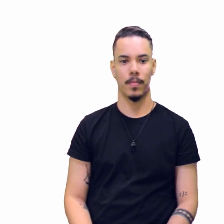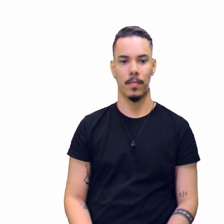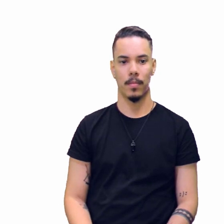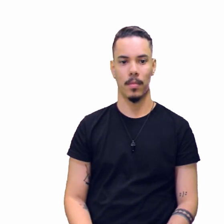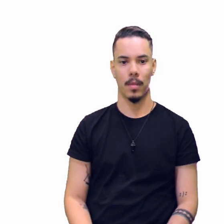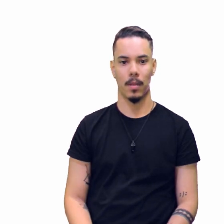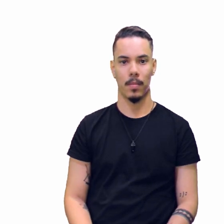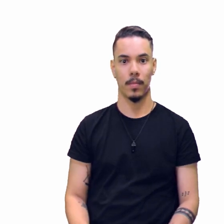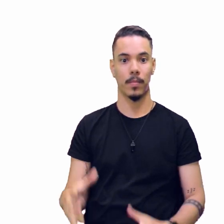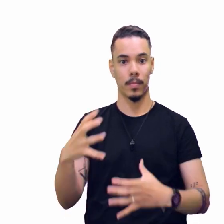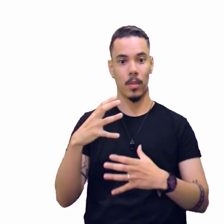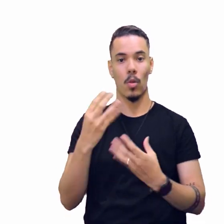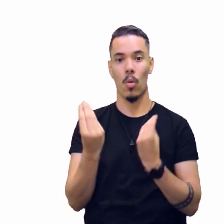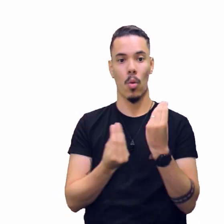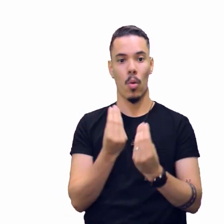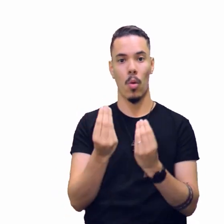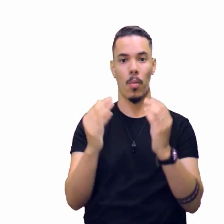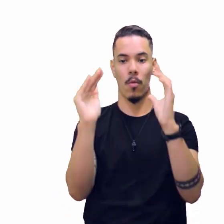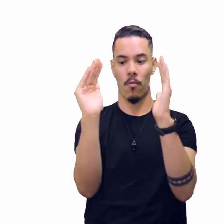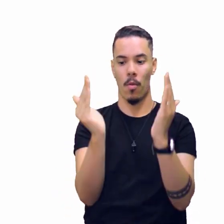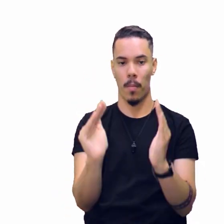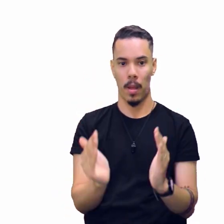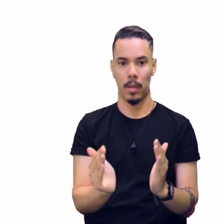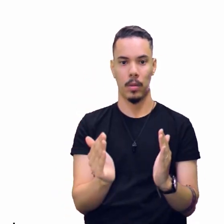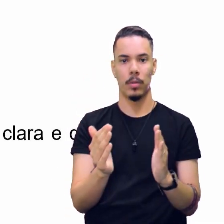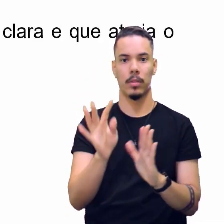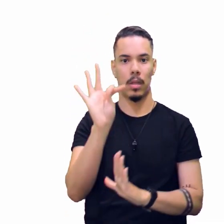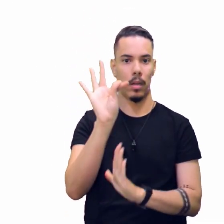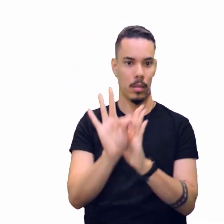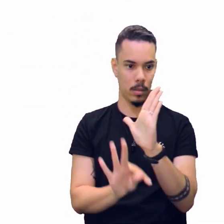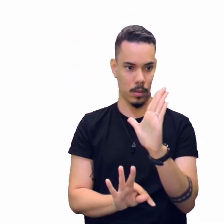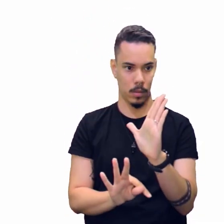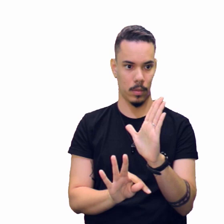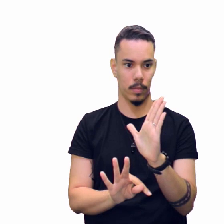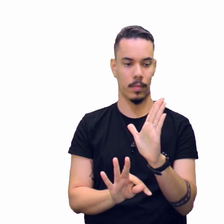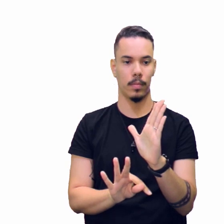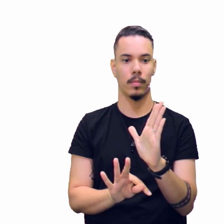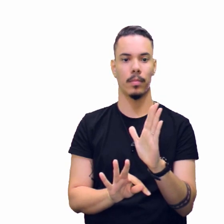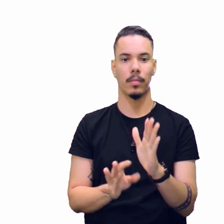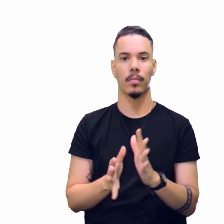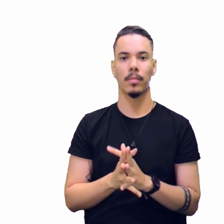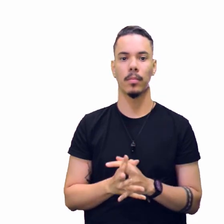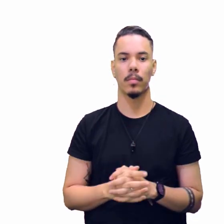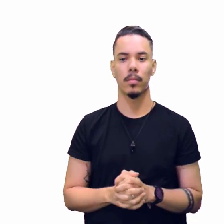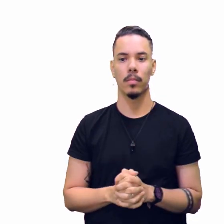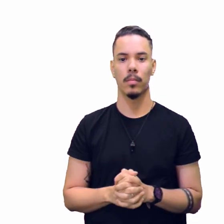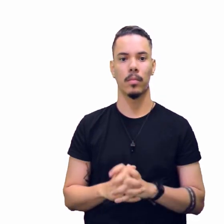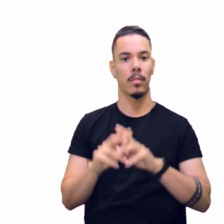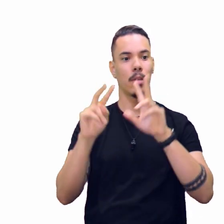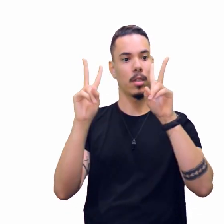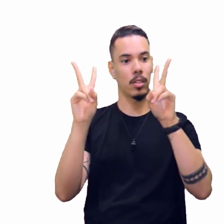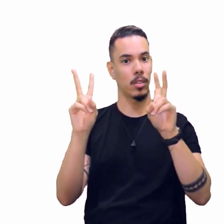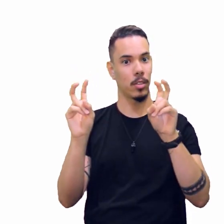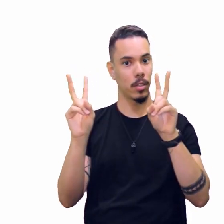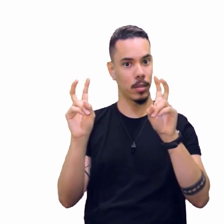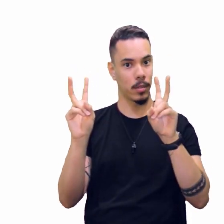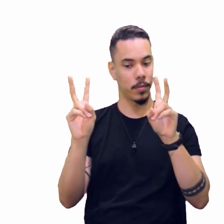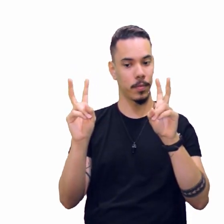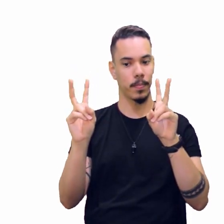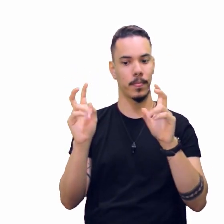O formato do texto. O que nós vamos ter, né? Vai ter o quê? O título,